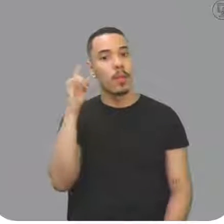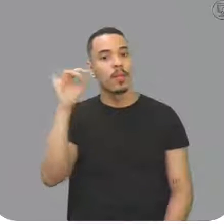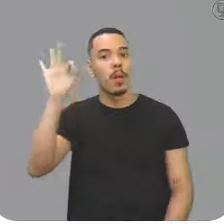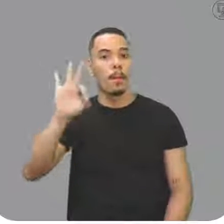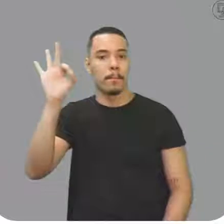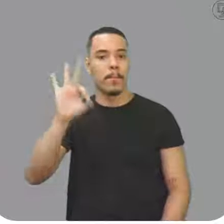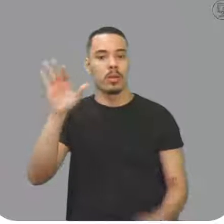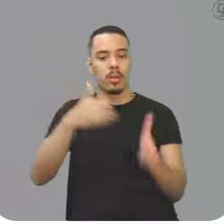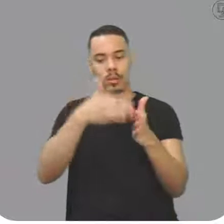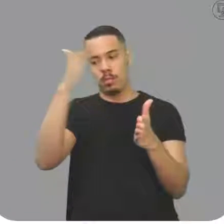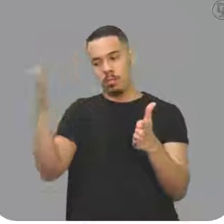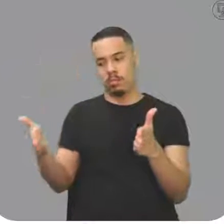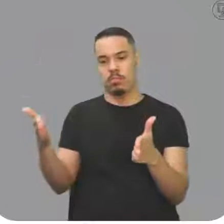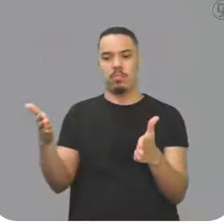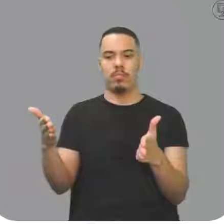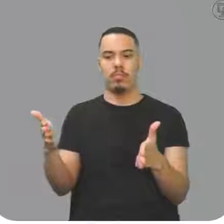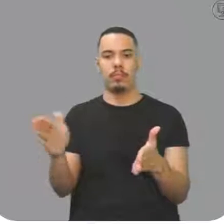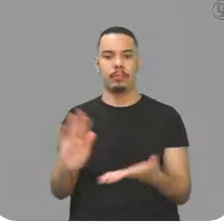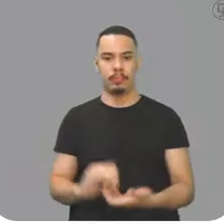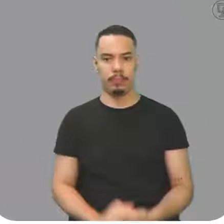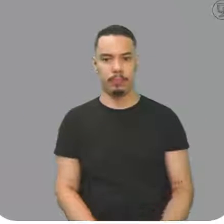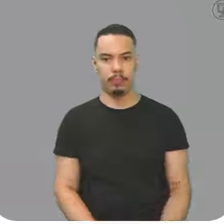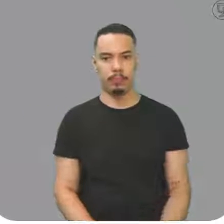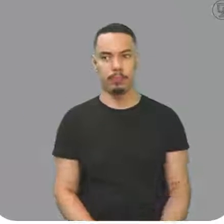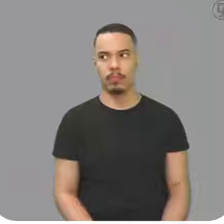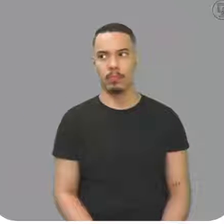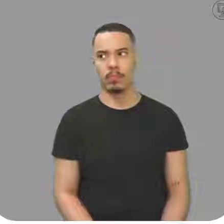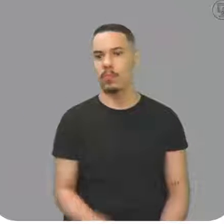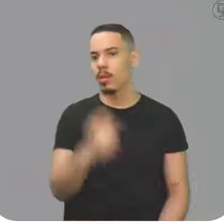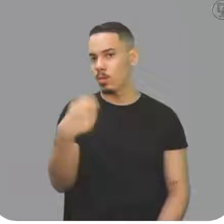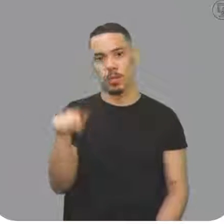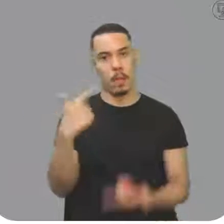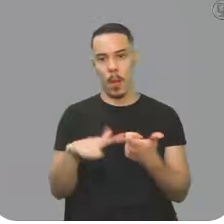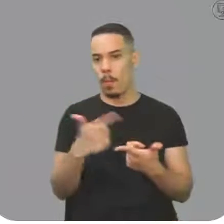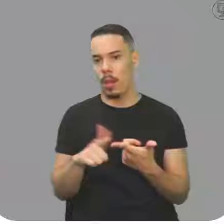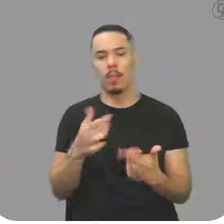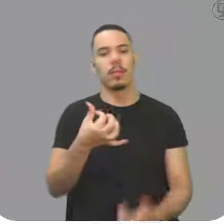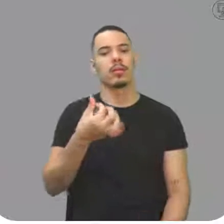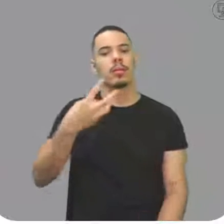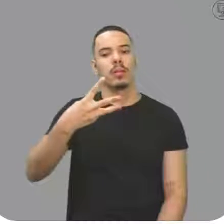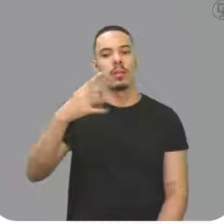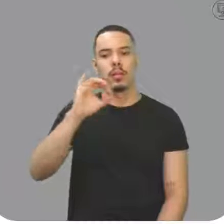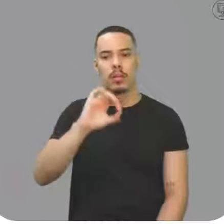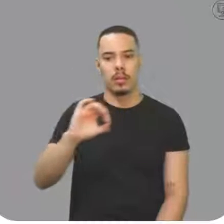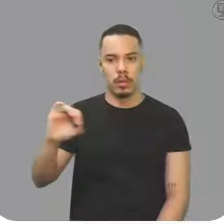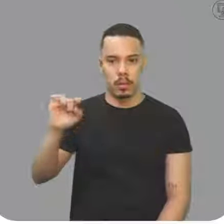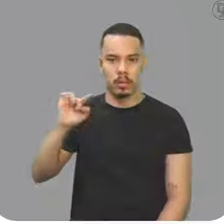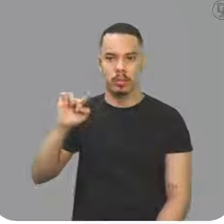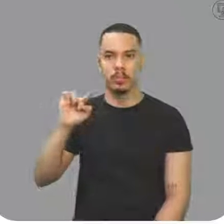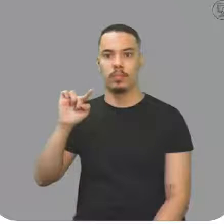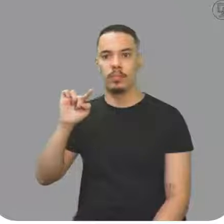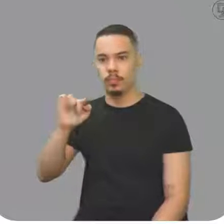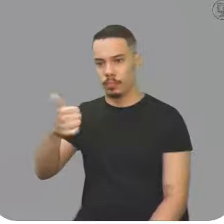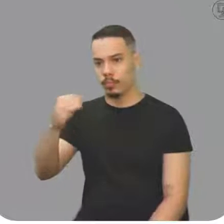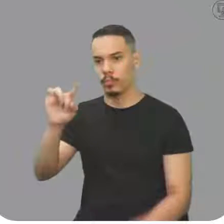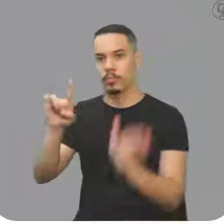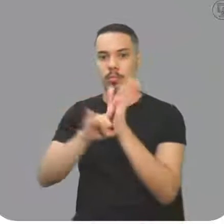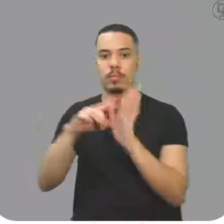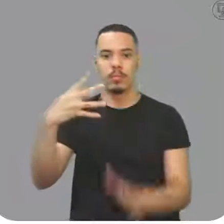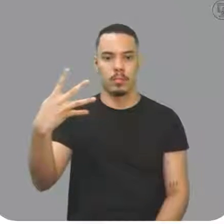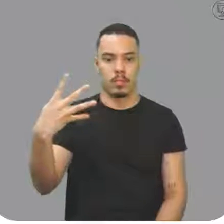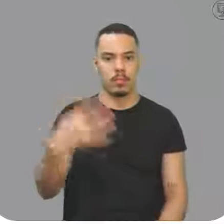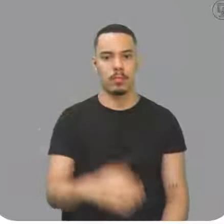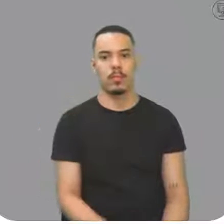potência já lá no final. Não tem problema nenhum. Então, 500 multiplica o 70, multiplica 1